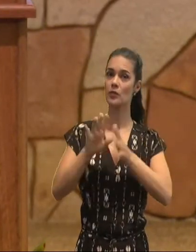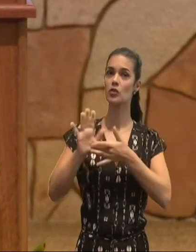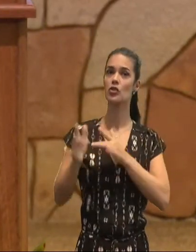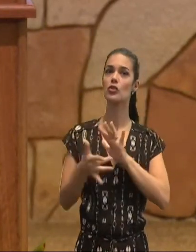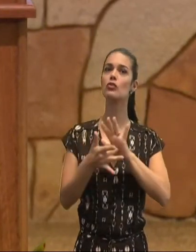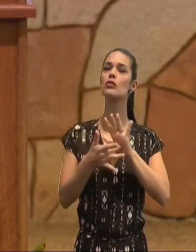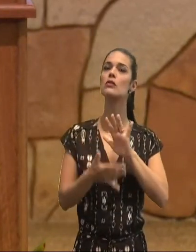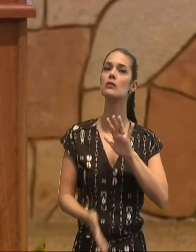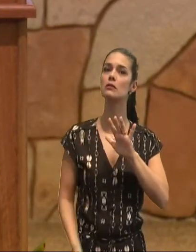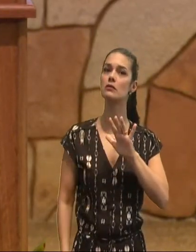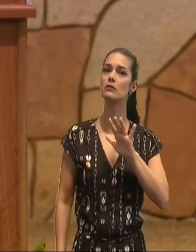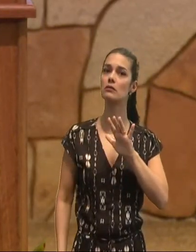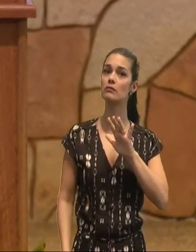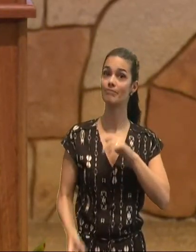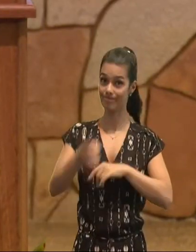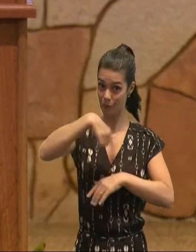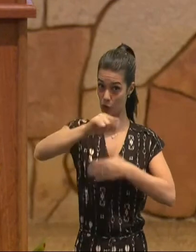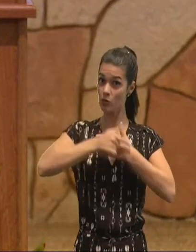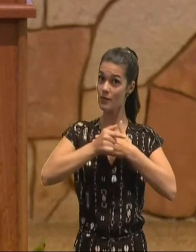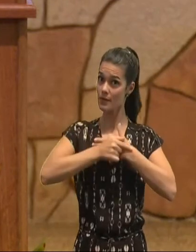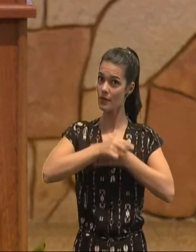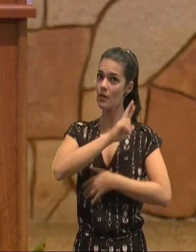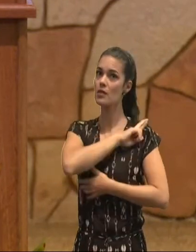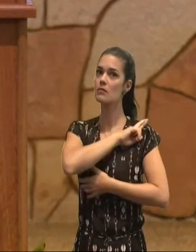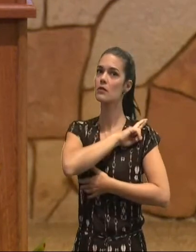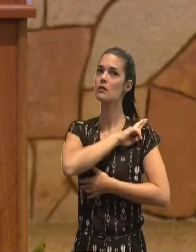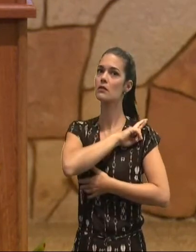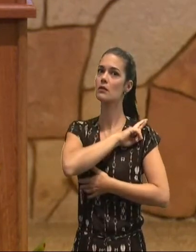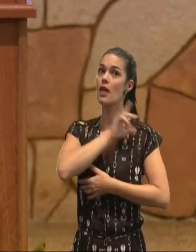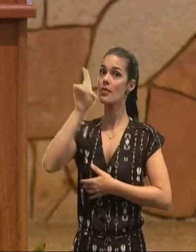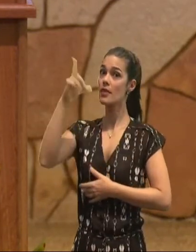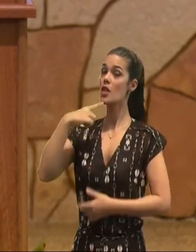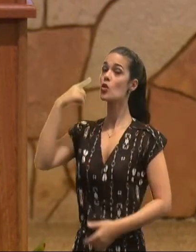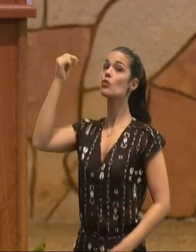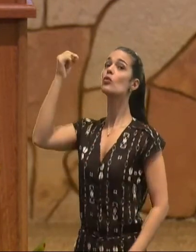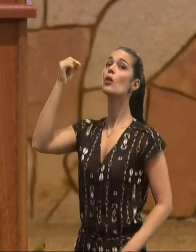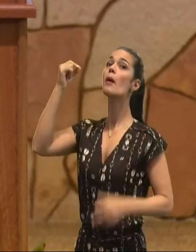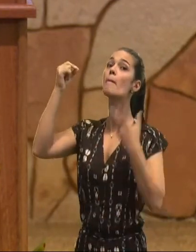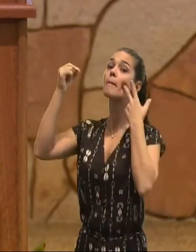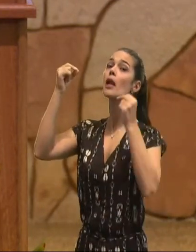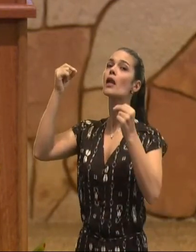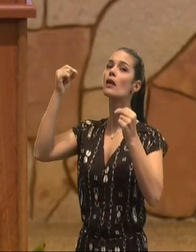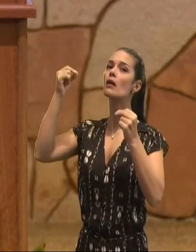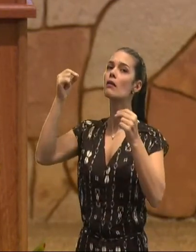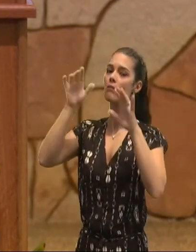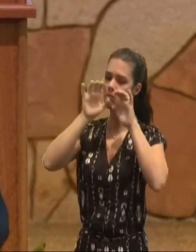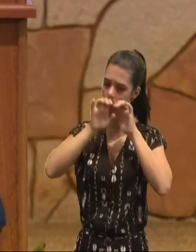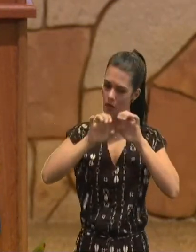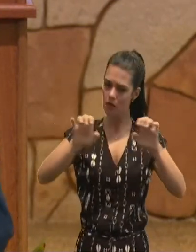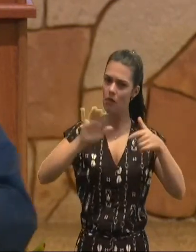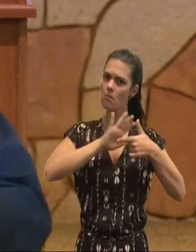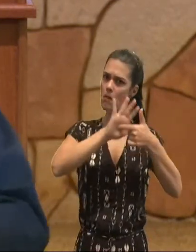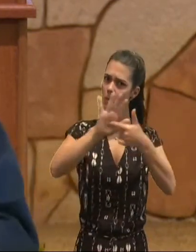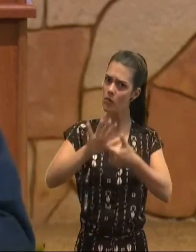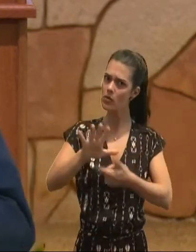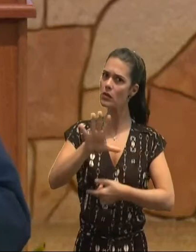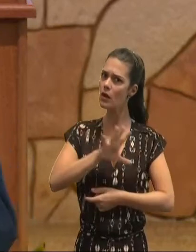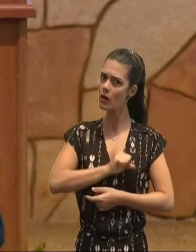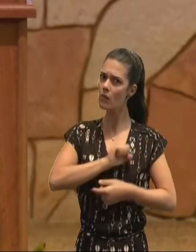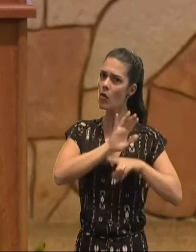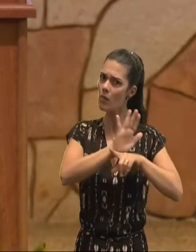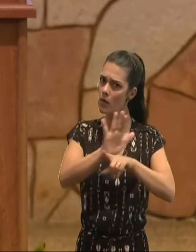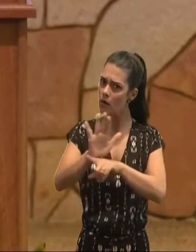porque essa, é a nossa tarefa, é para isso, que Cristo, nos libertou, é para isso, que